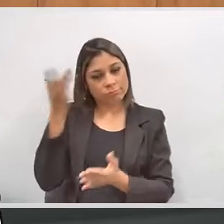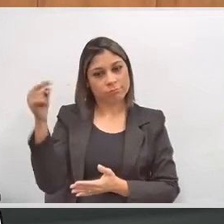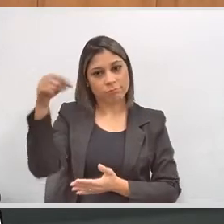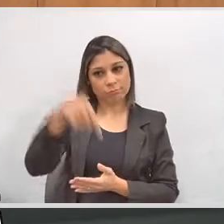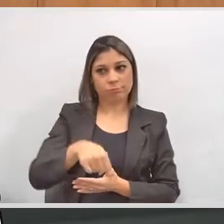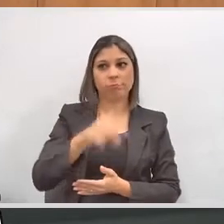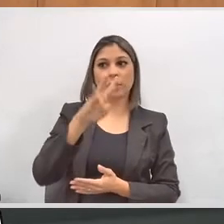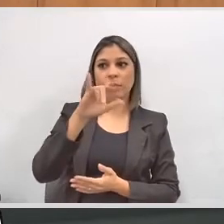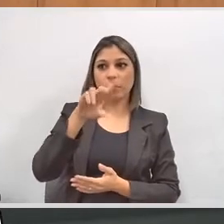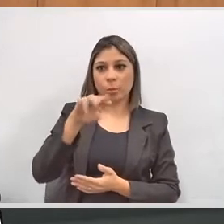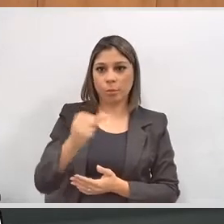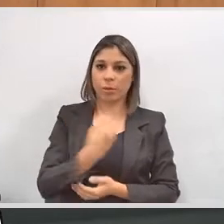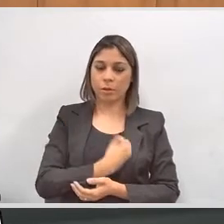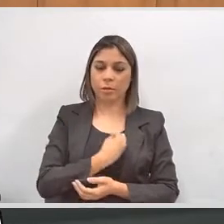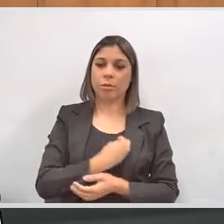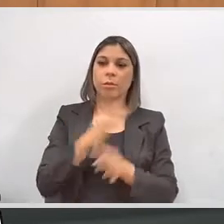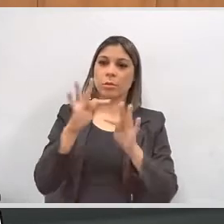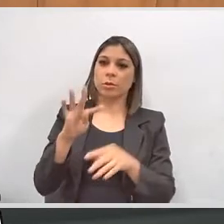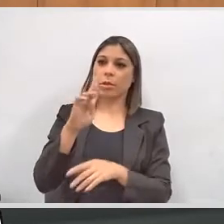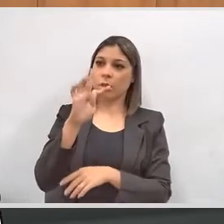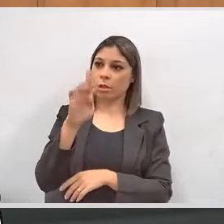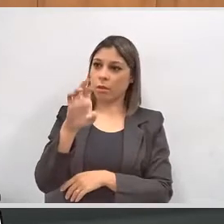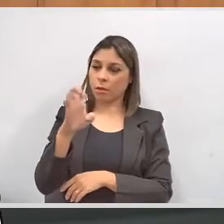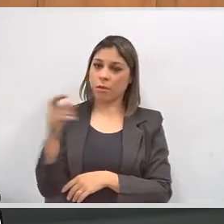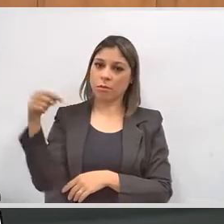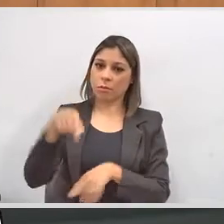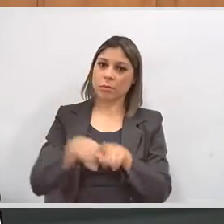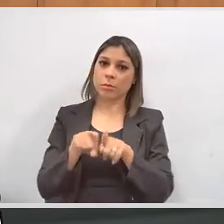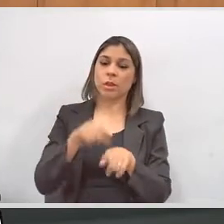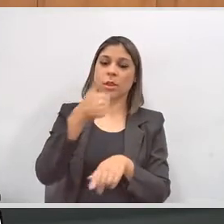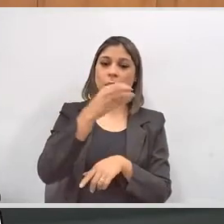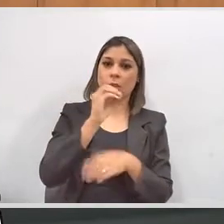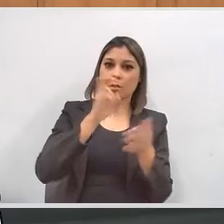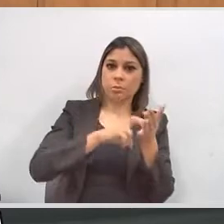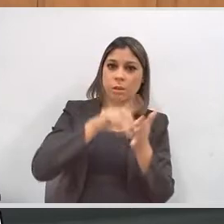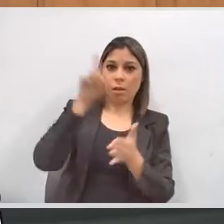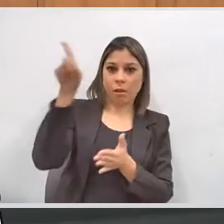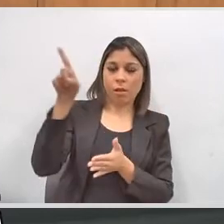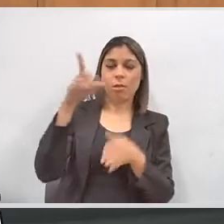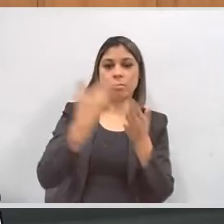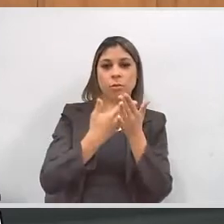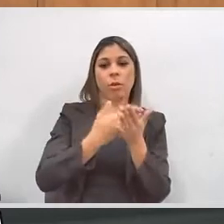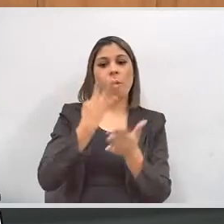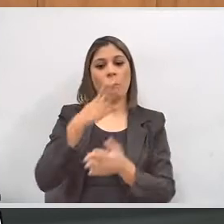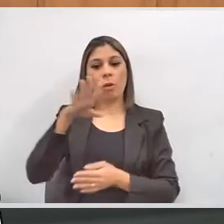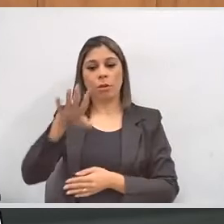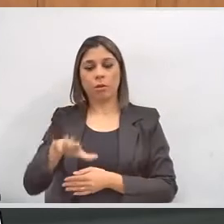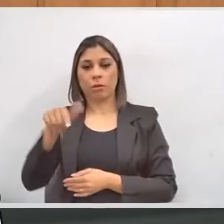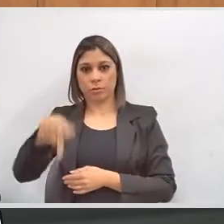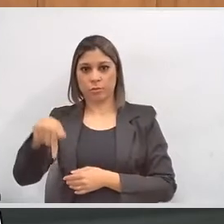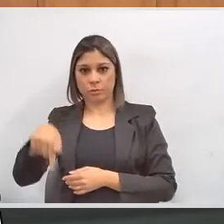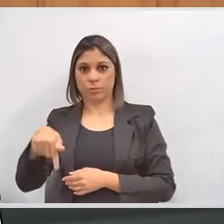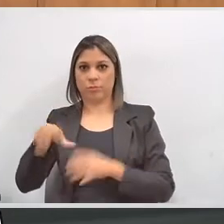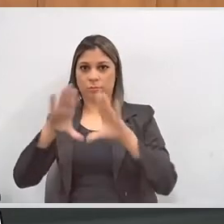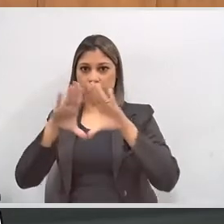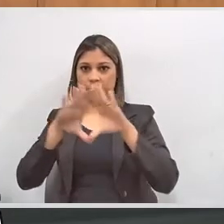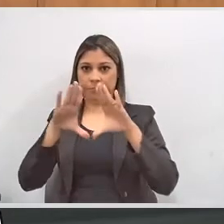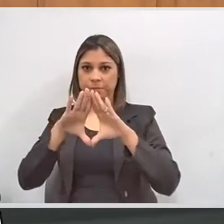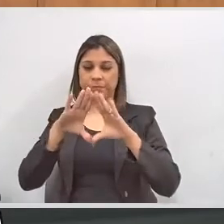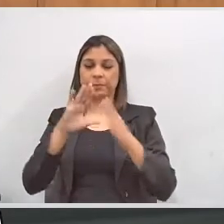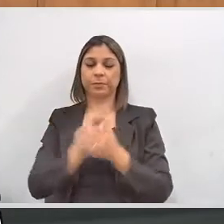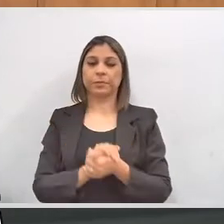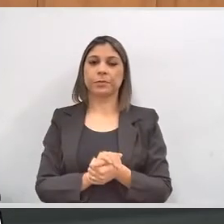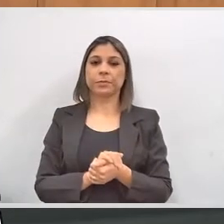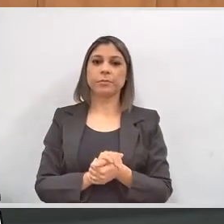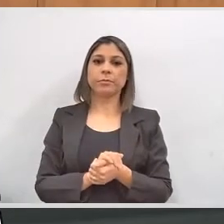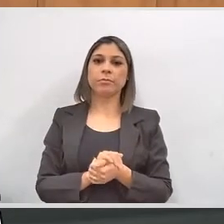devidamente convidado, viu, dona Vilma, todos aqui presentes, o pessoal TRE, às 10 da manhã lá no São Rafael e às 4 da tarde aqui